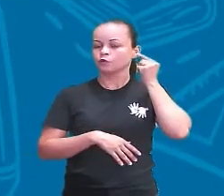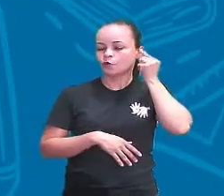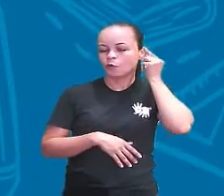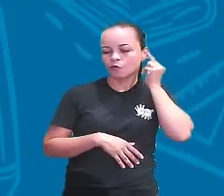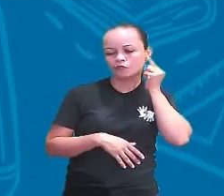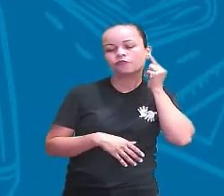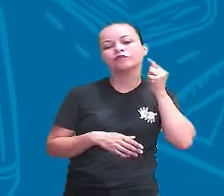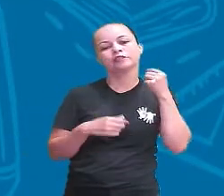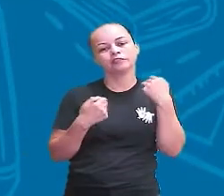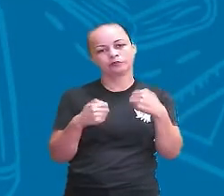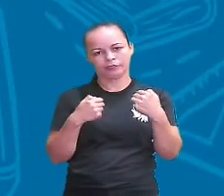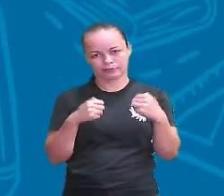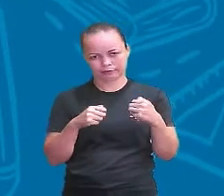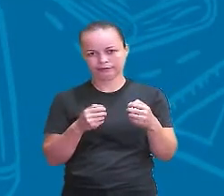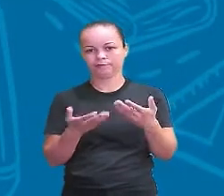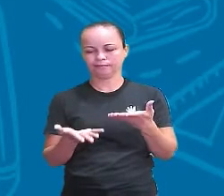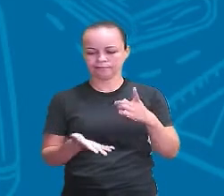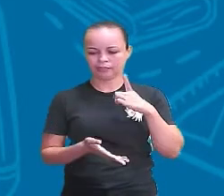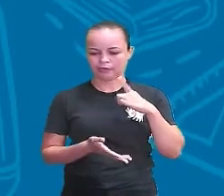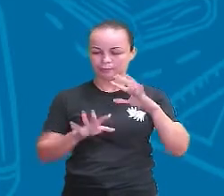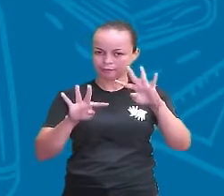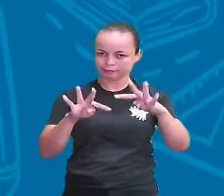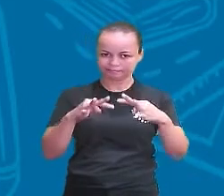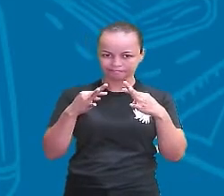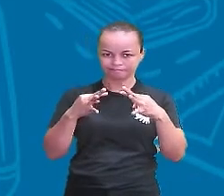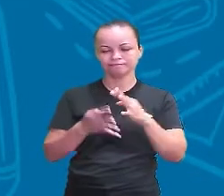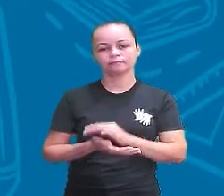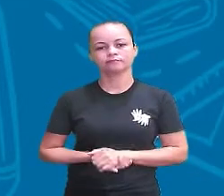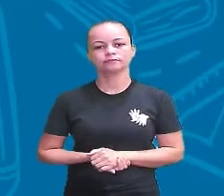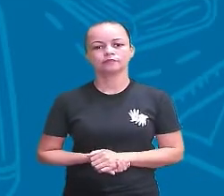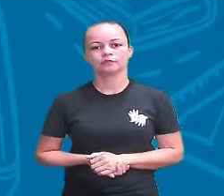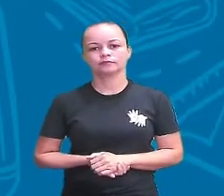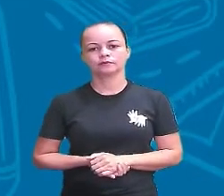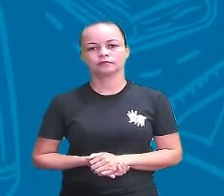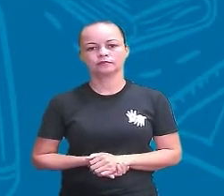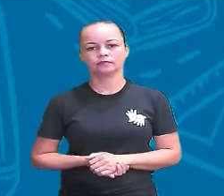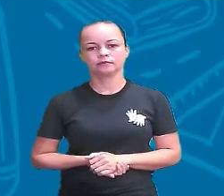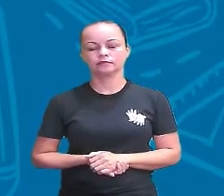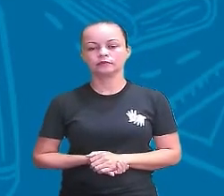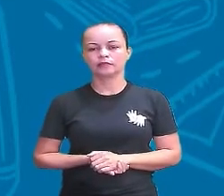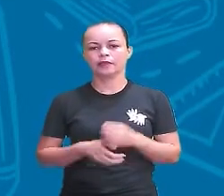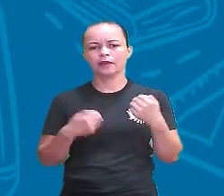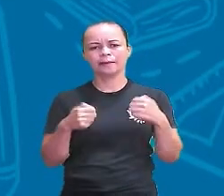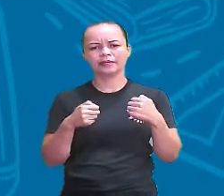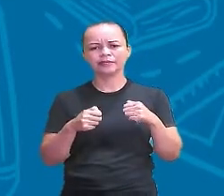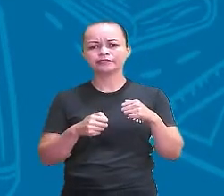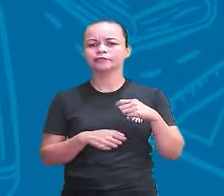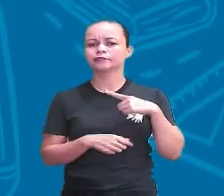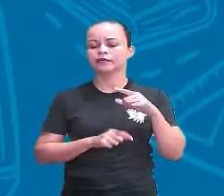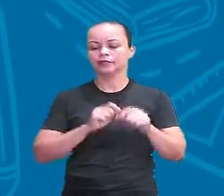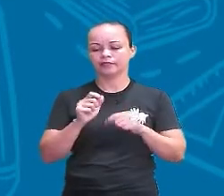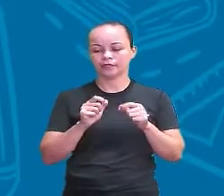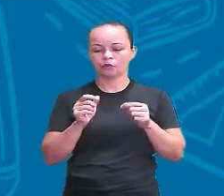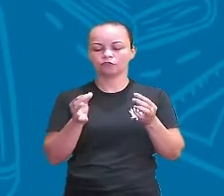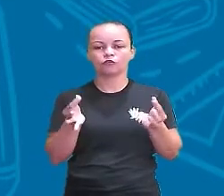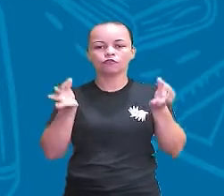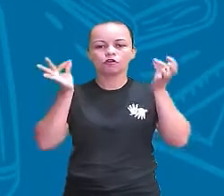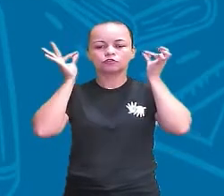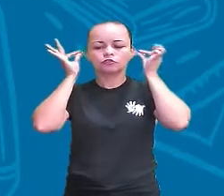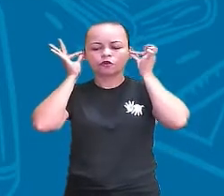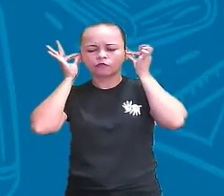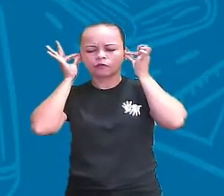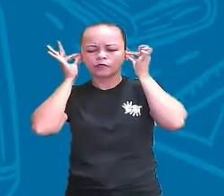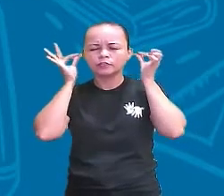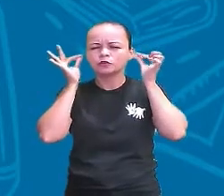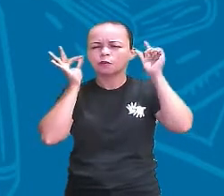são os cuidados que a gente tem que tomar, tá, gente? Presta bastante atenção. A gente tem que ouvir o fone de ouvido, tem que ser bem